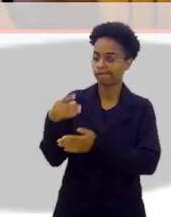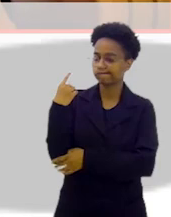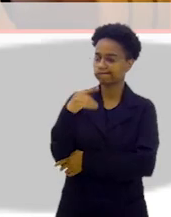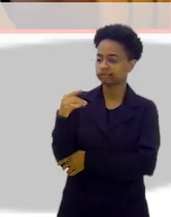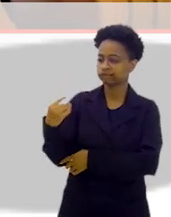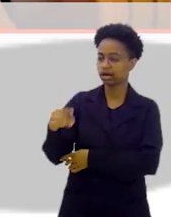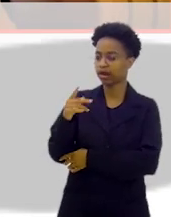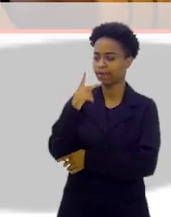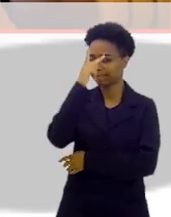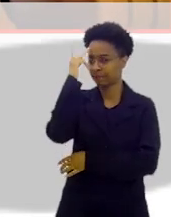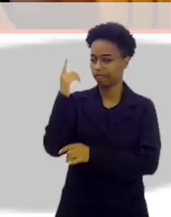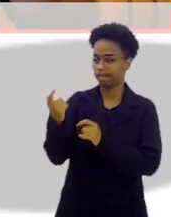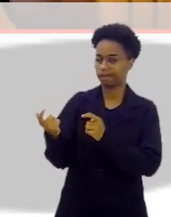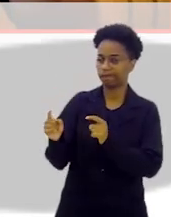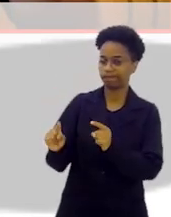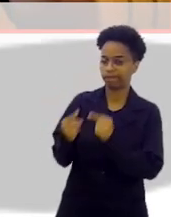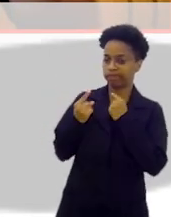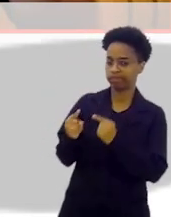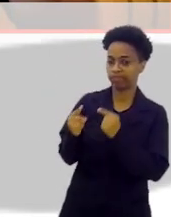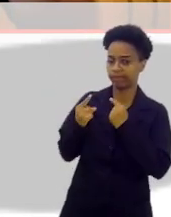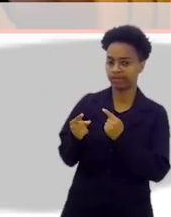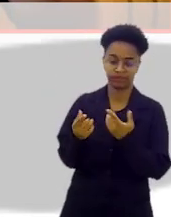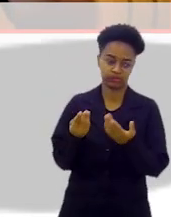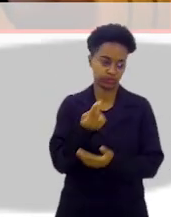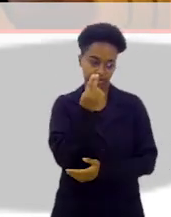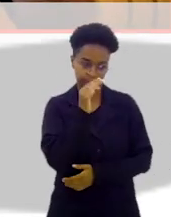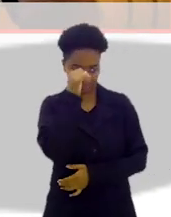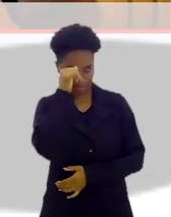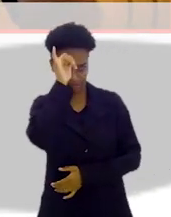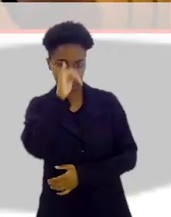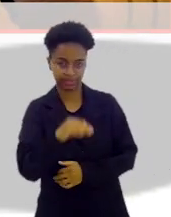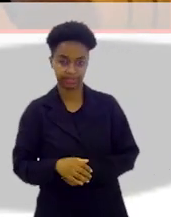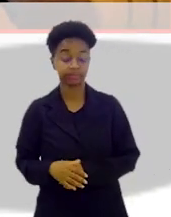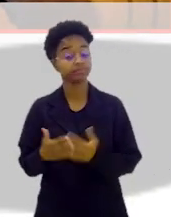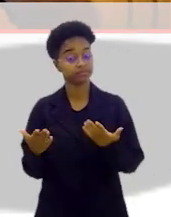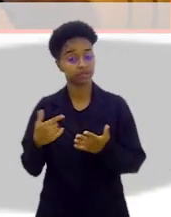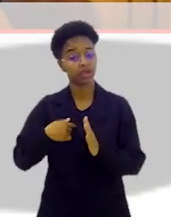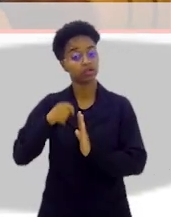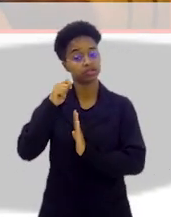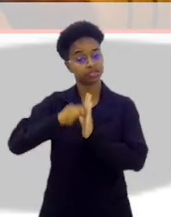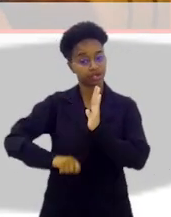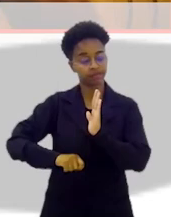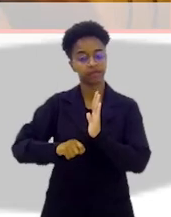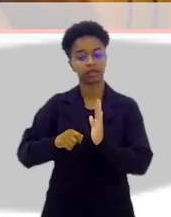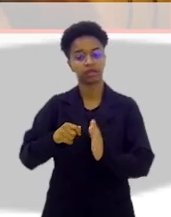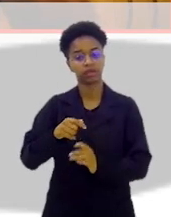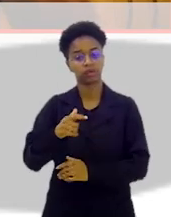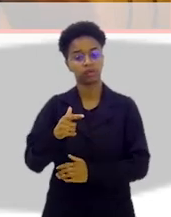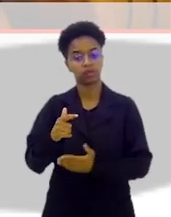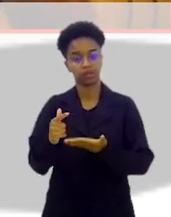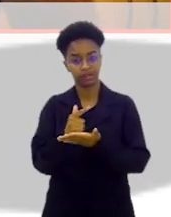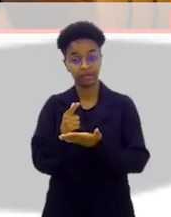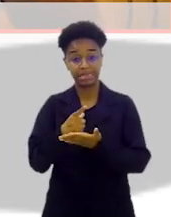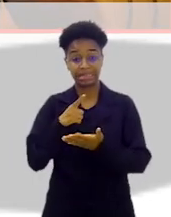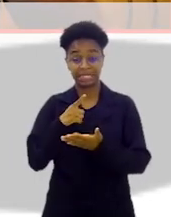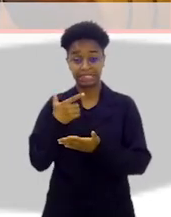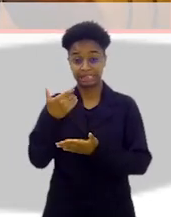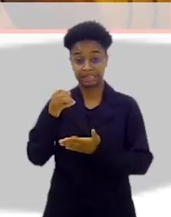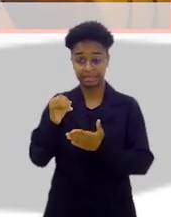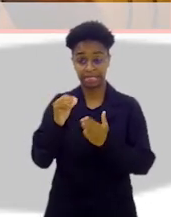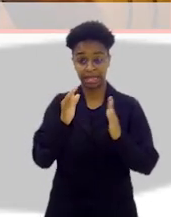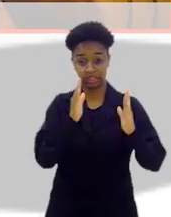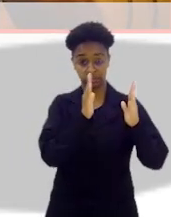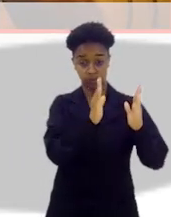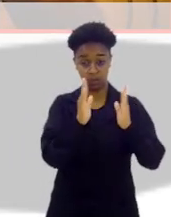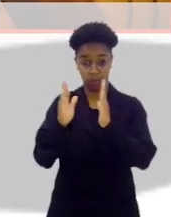apanhar. Inevitavelmente. Inevitavelmente. E escrevi um romance de dez volumes,